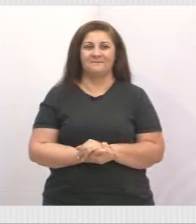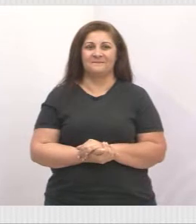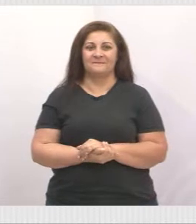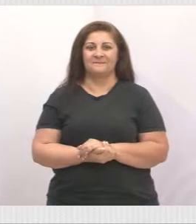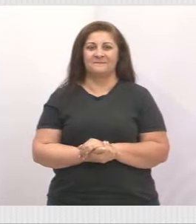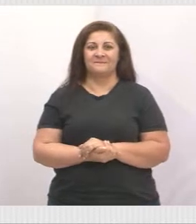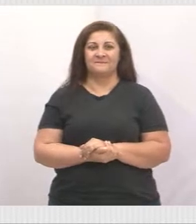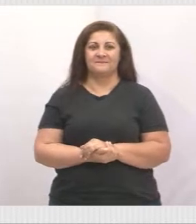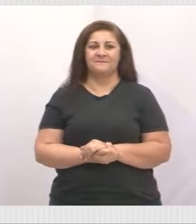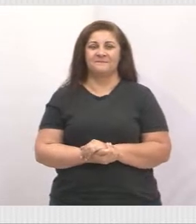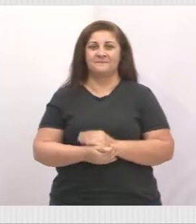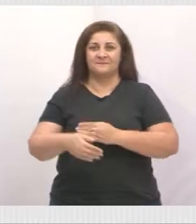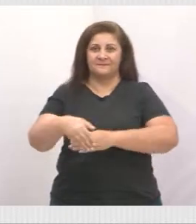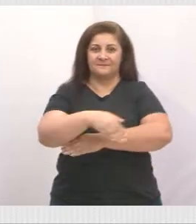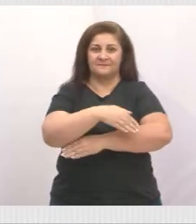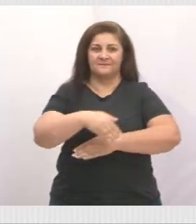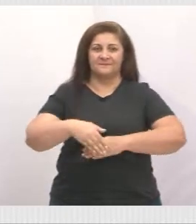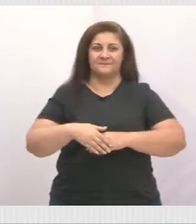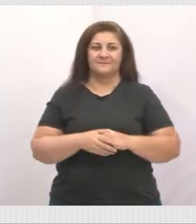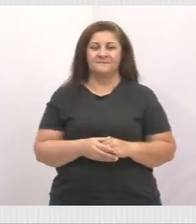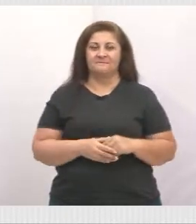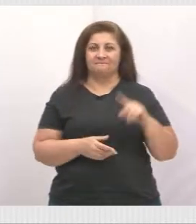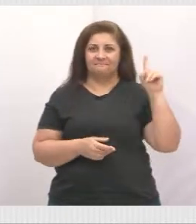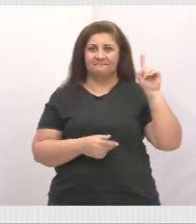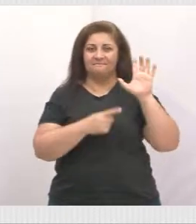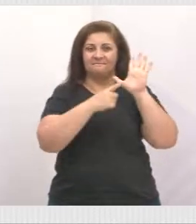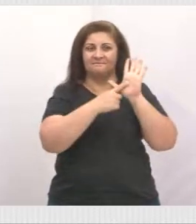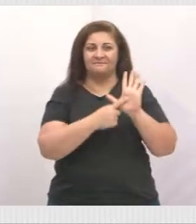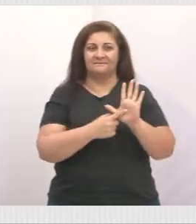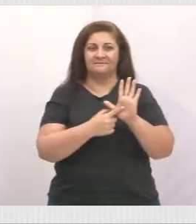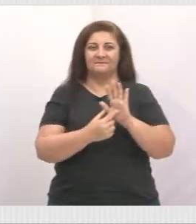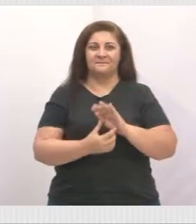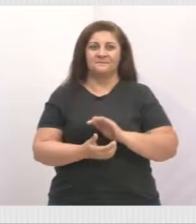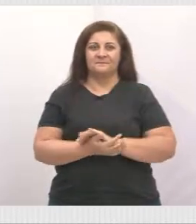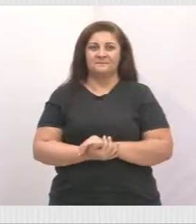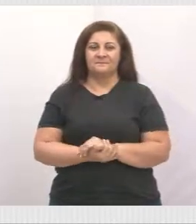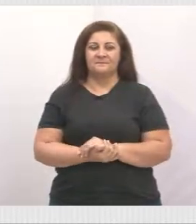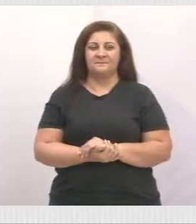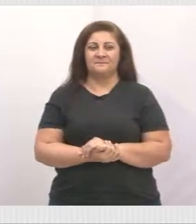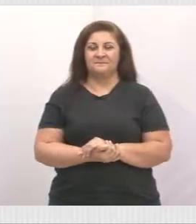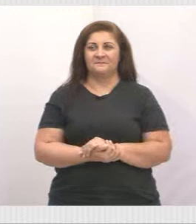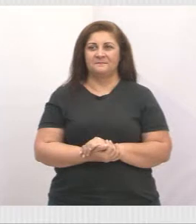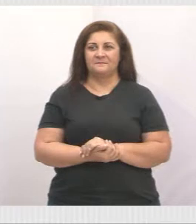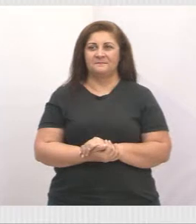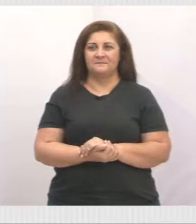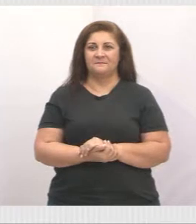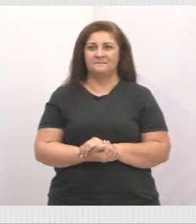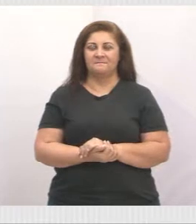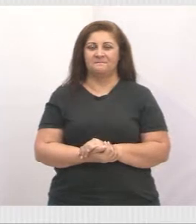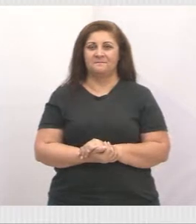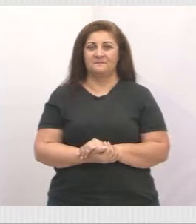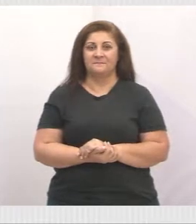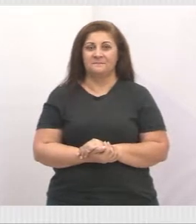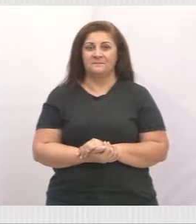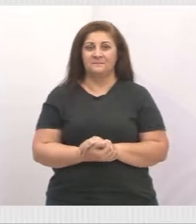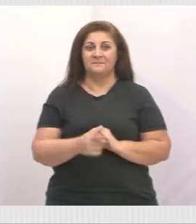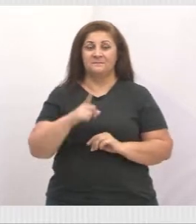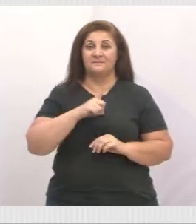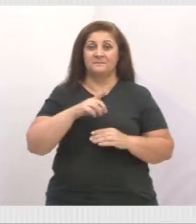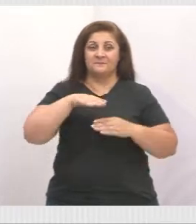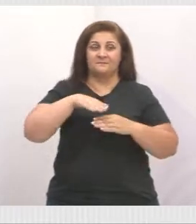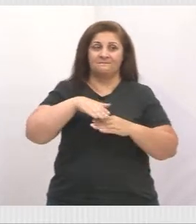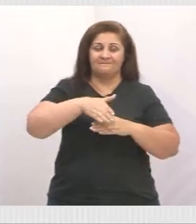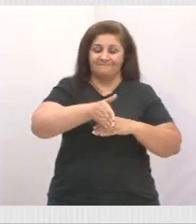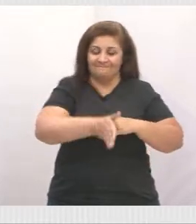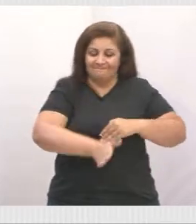Ali na Rua Florianópolis, no Rio Cumprido, tá? Lá tem um afundamento